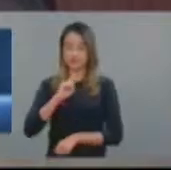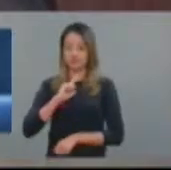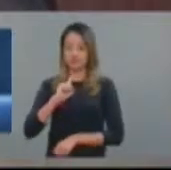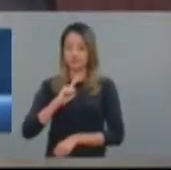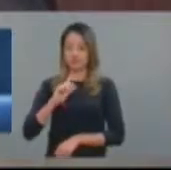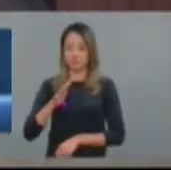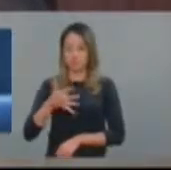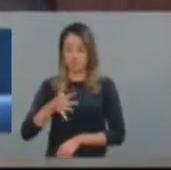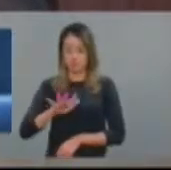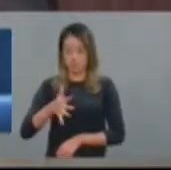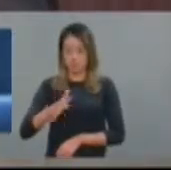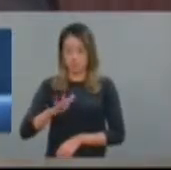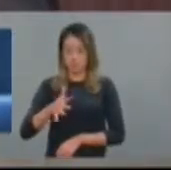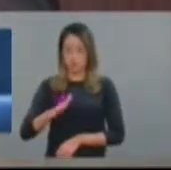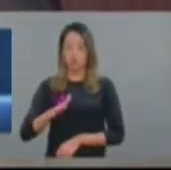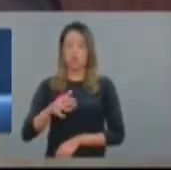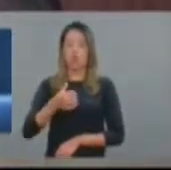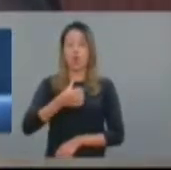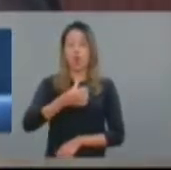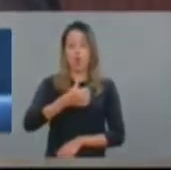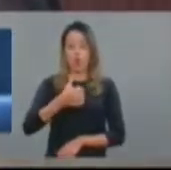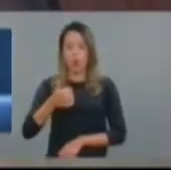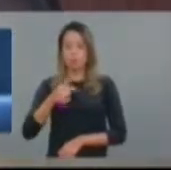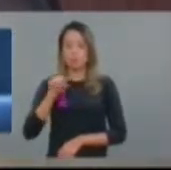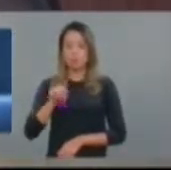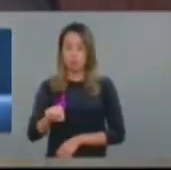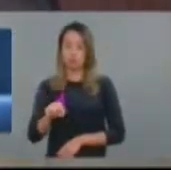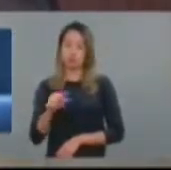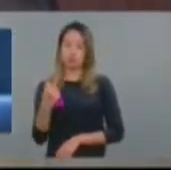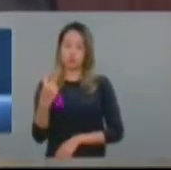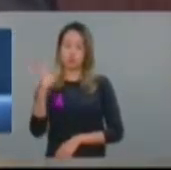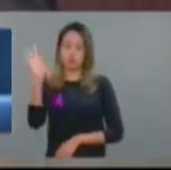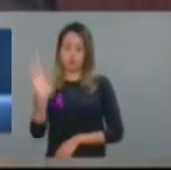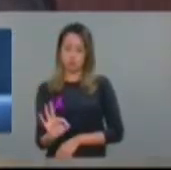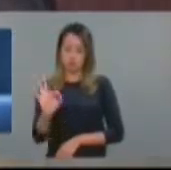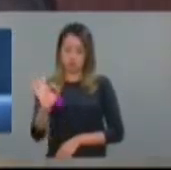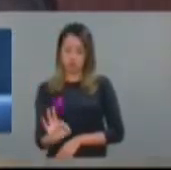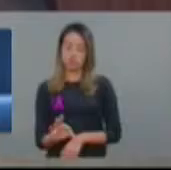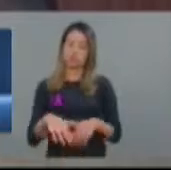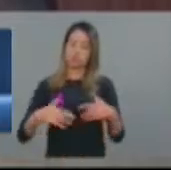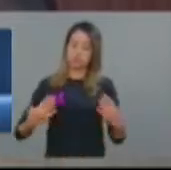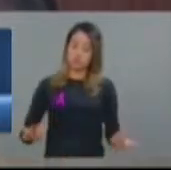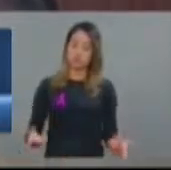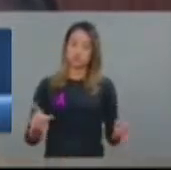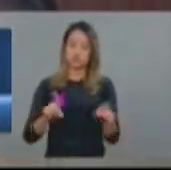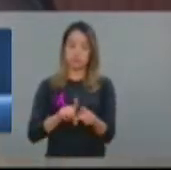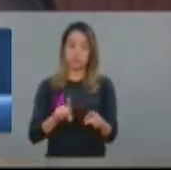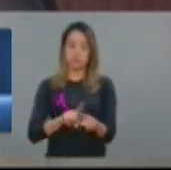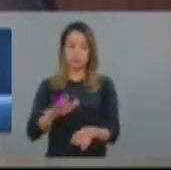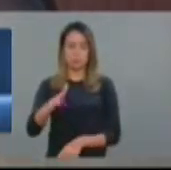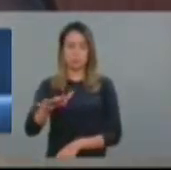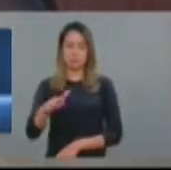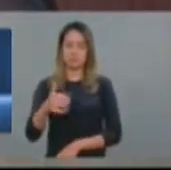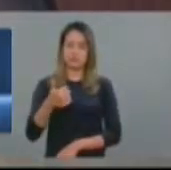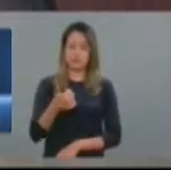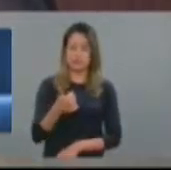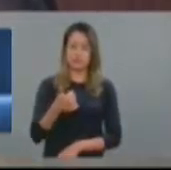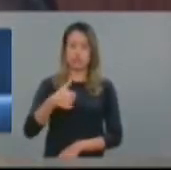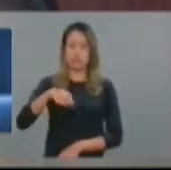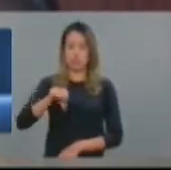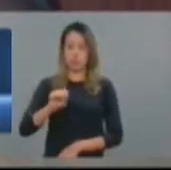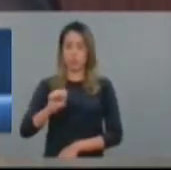aproximadamente 11,2%, empregando diretamente cerca de 180 mil